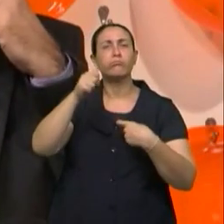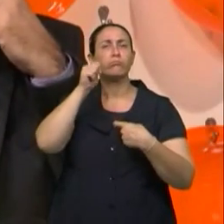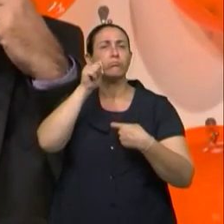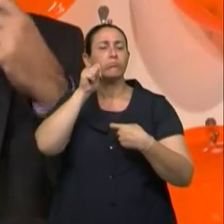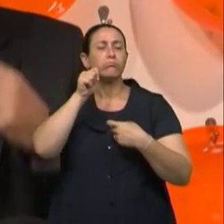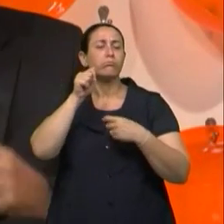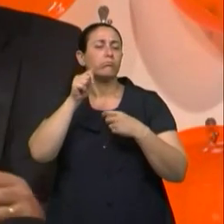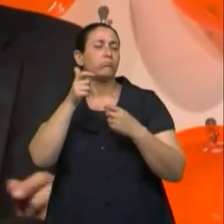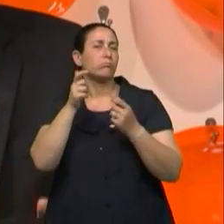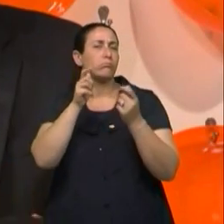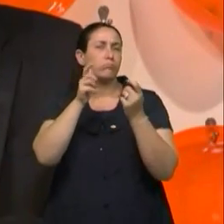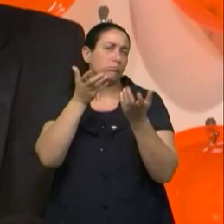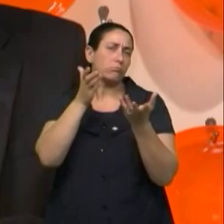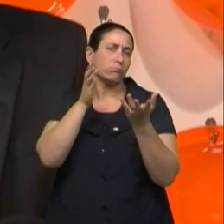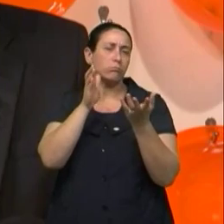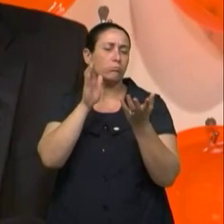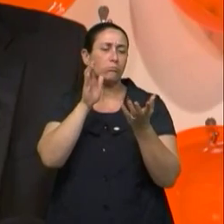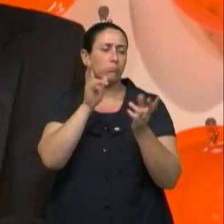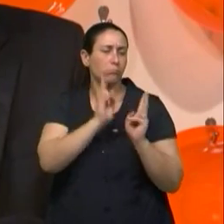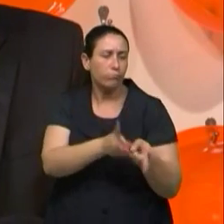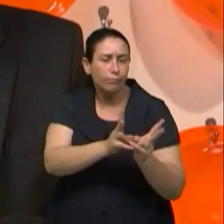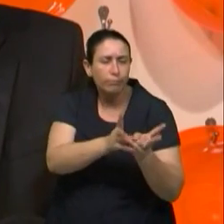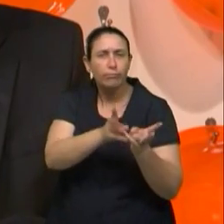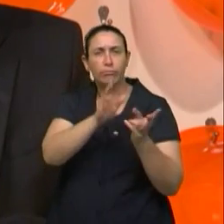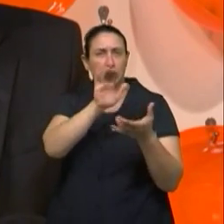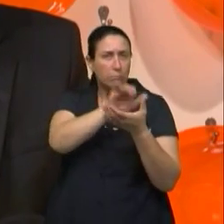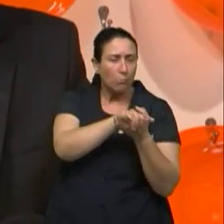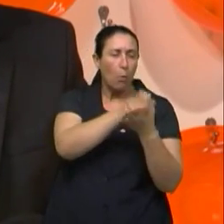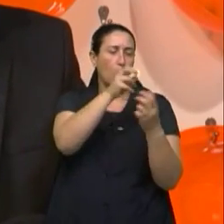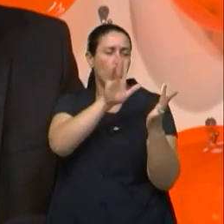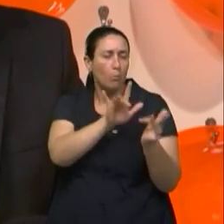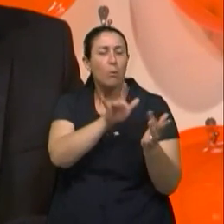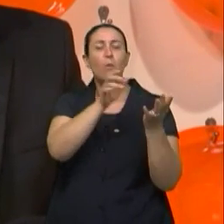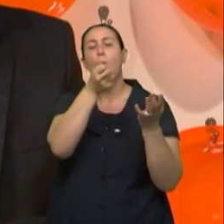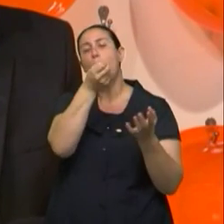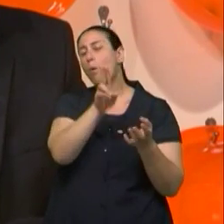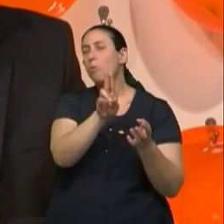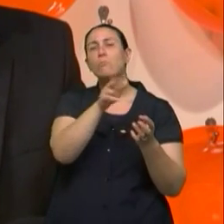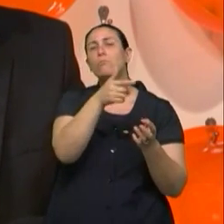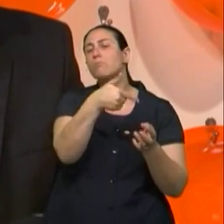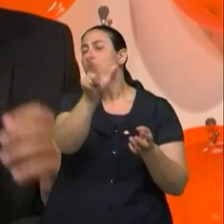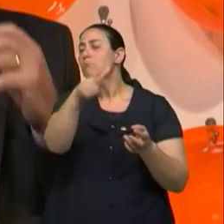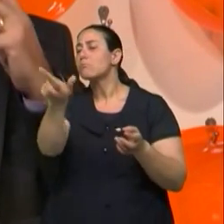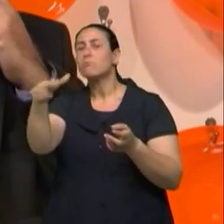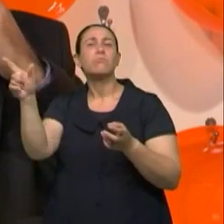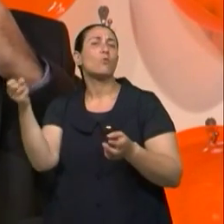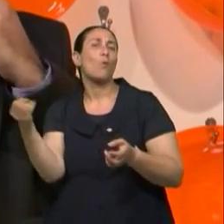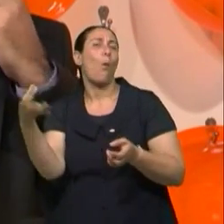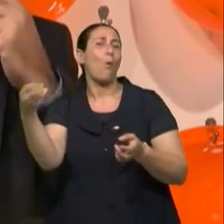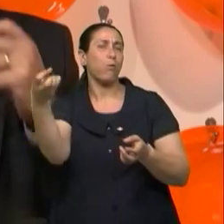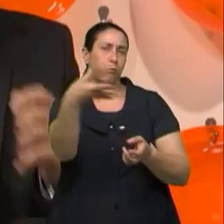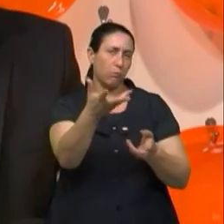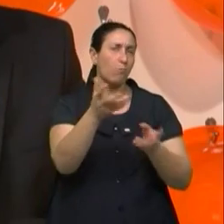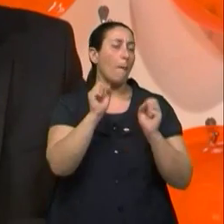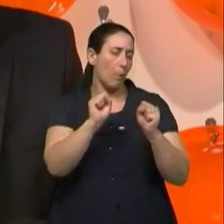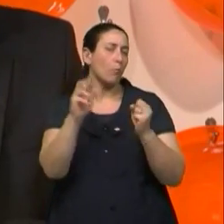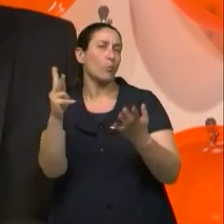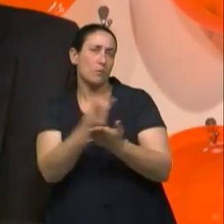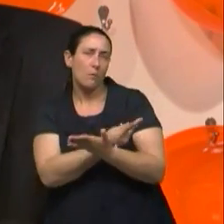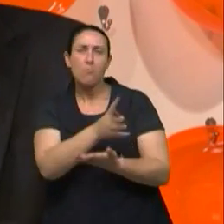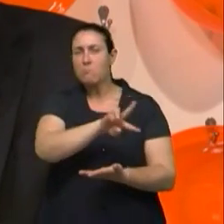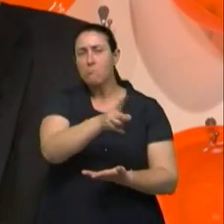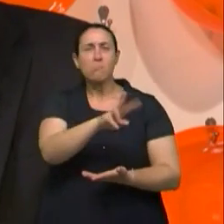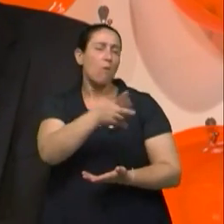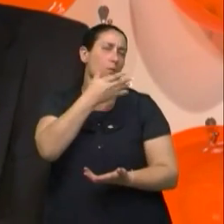fixos ou casais, ou também por parceiros novos, né. Ah, ok. Parceiros